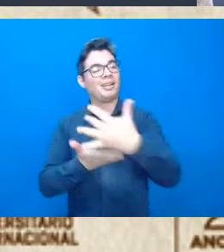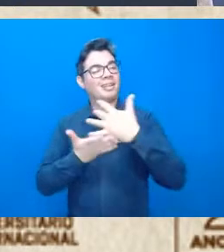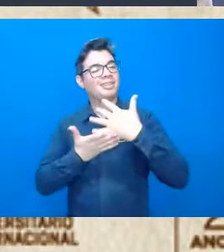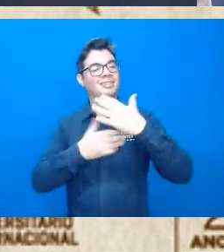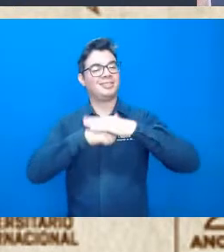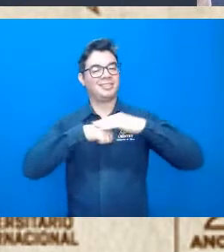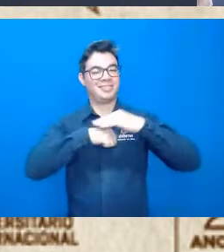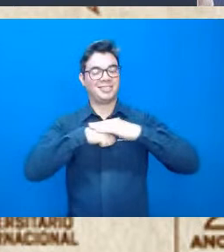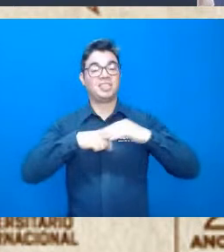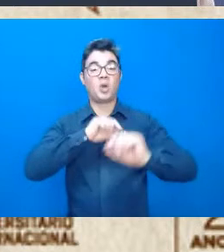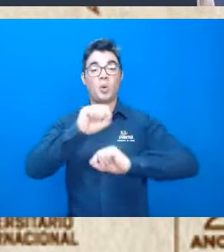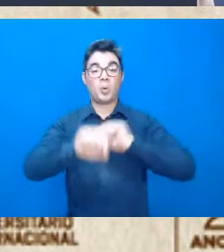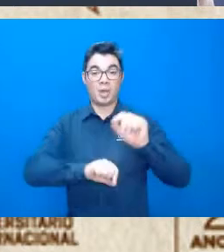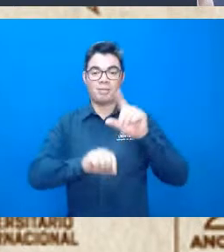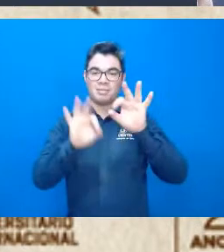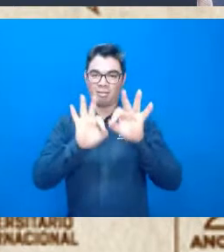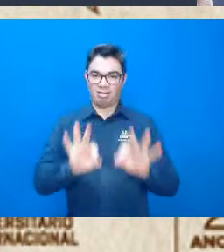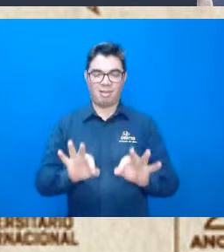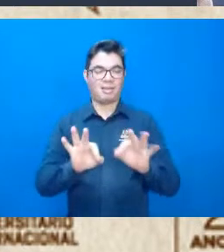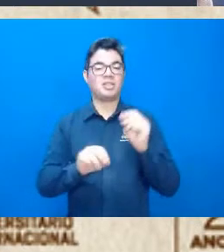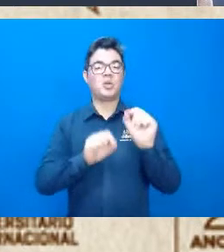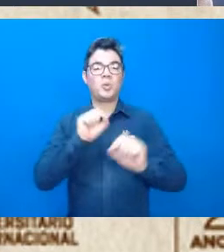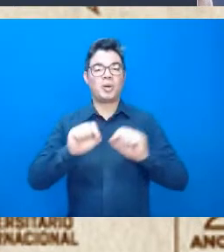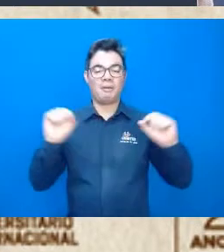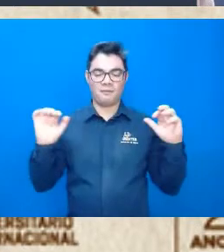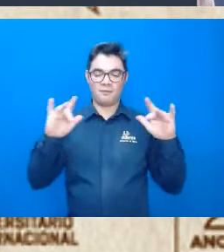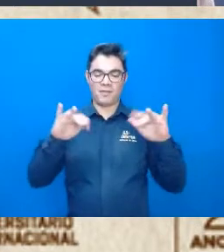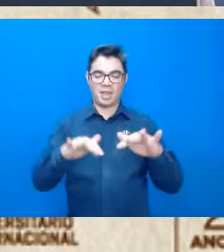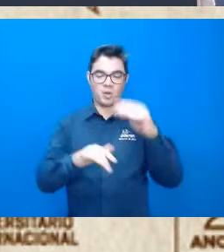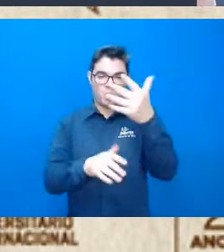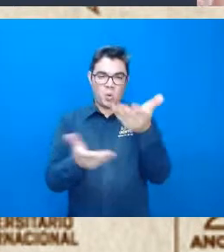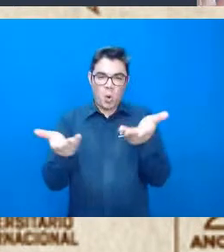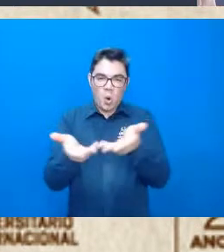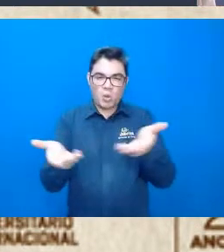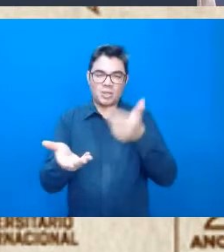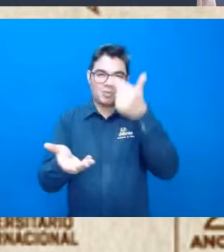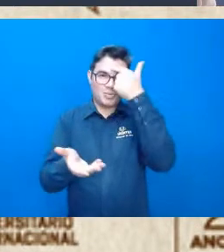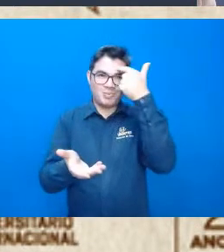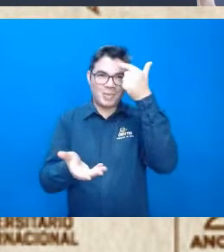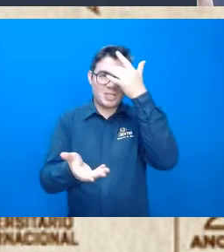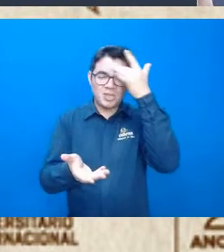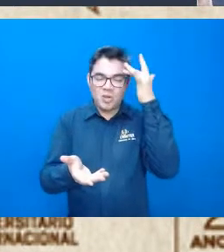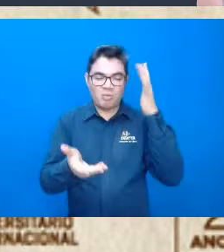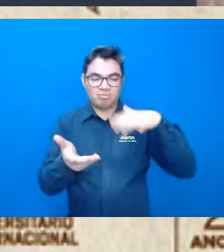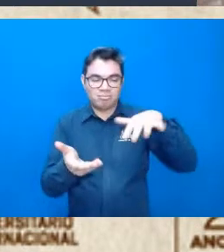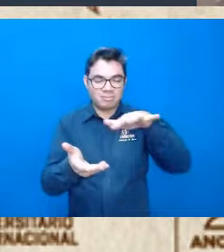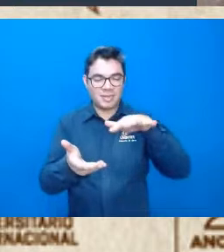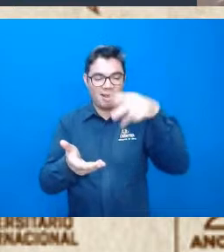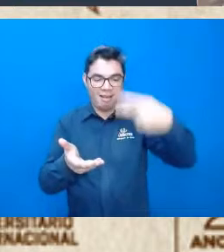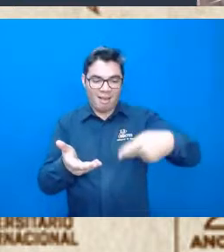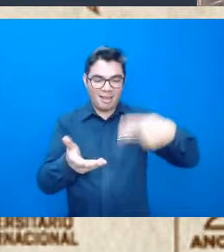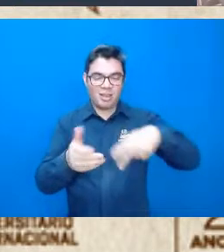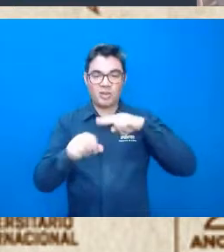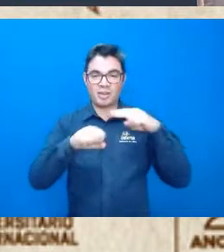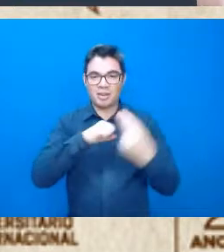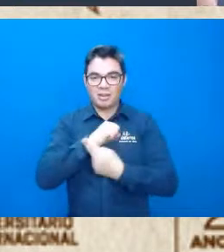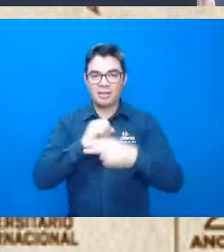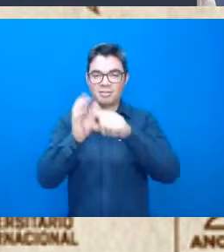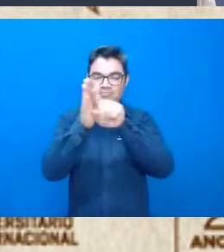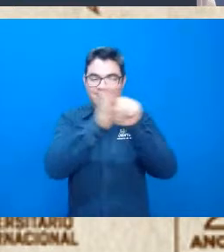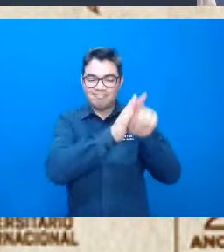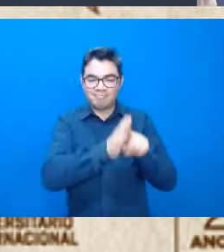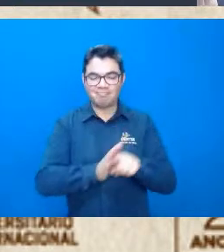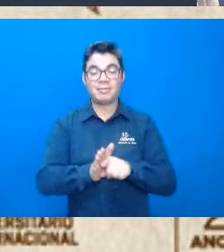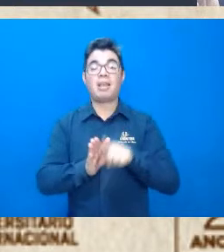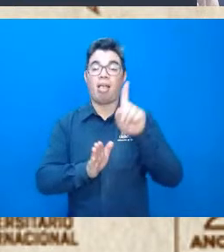e tenho certeza que esse evento foi pensado com muito carinho, com muito profissionalismo, por todos os